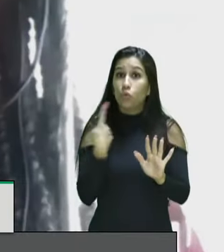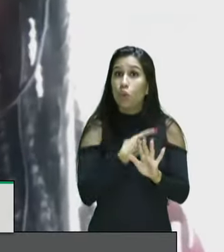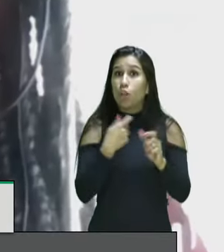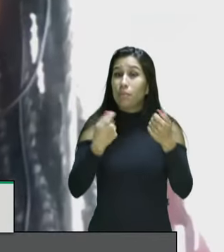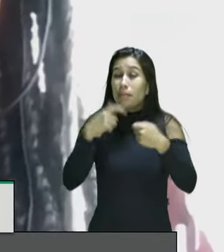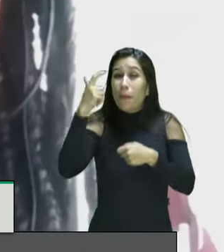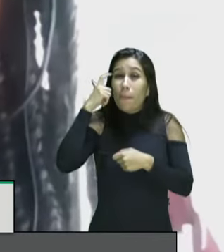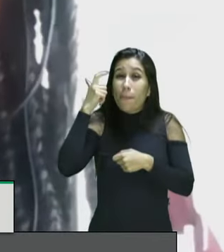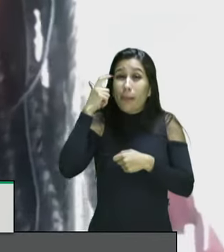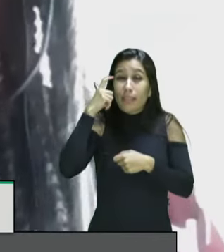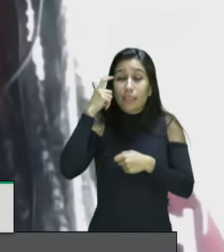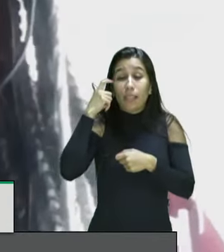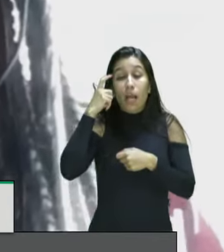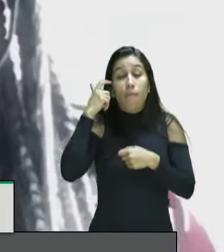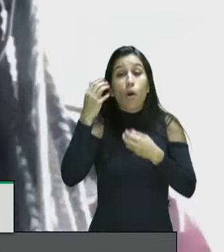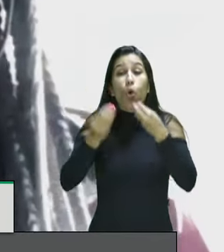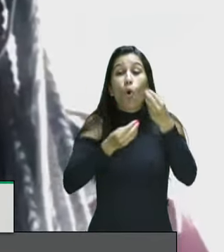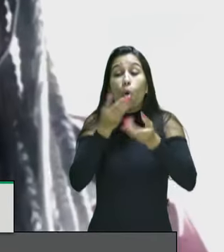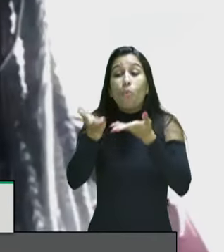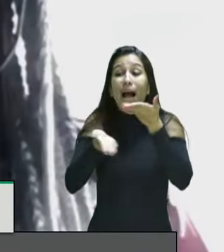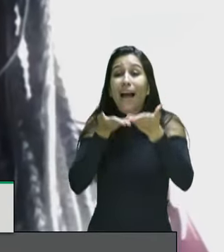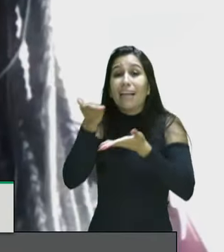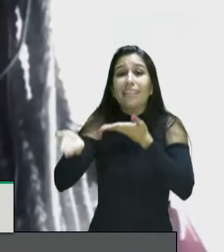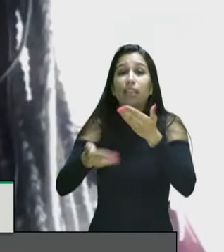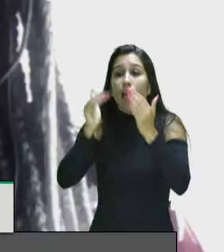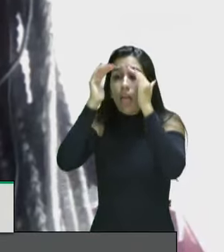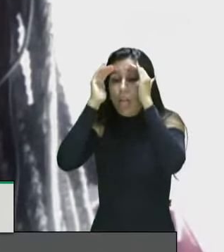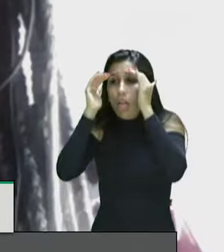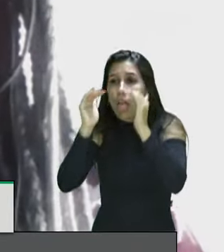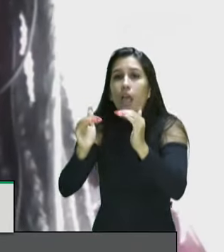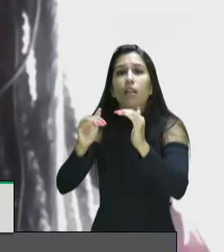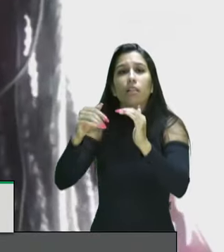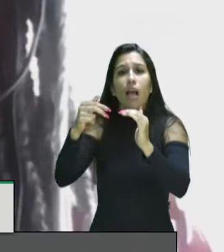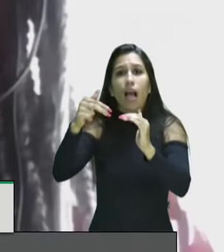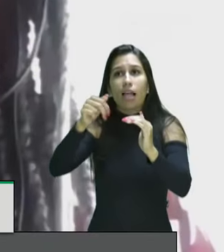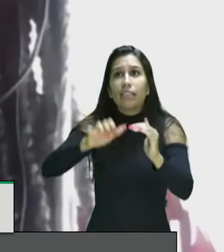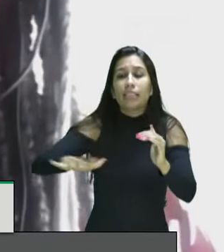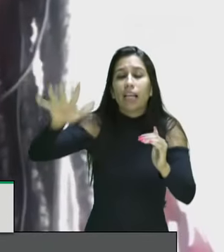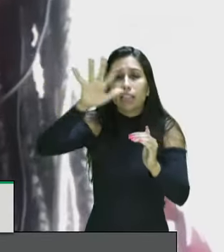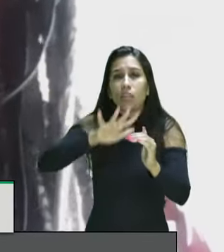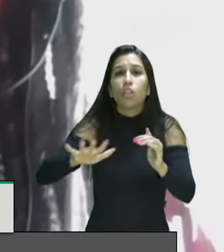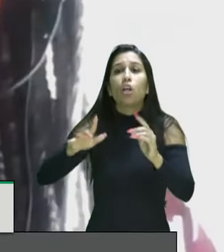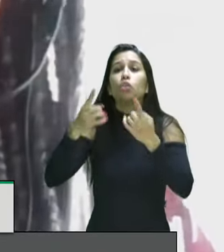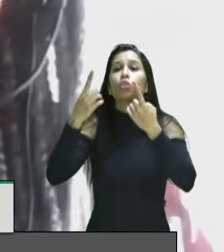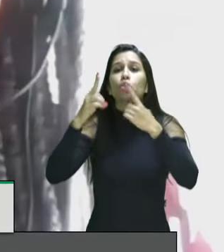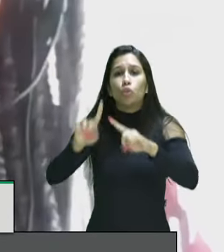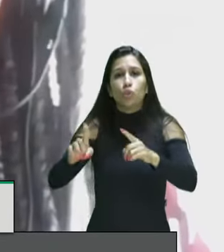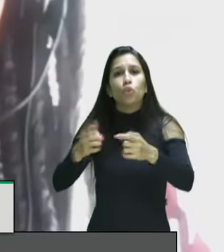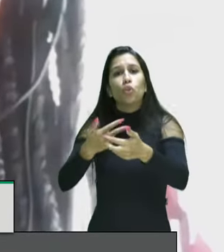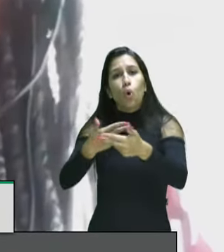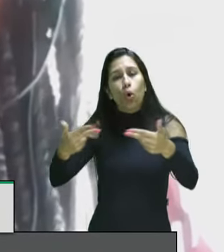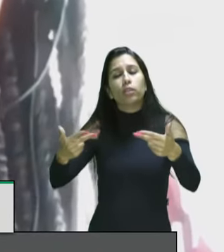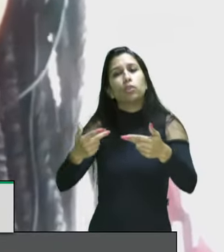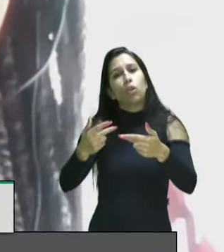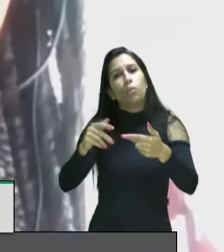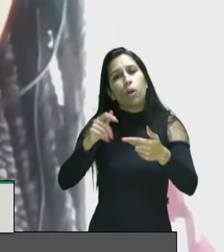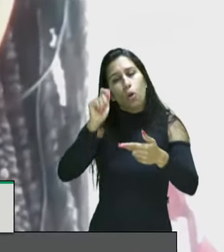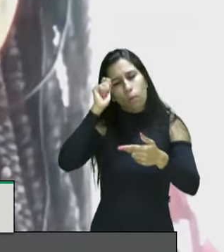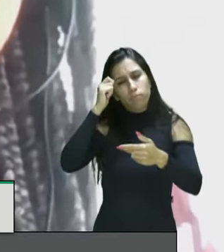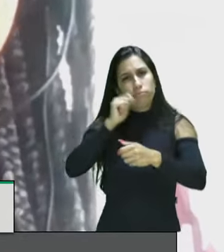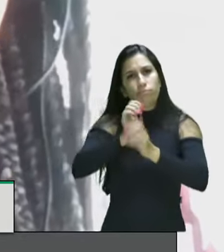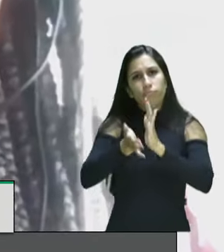holística para tentar atender as recomendações internacionais da ONU que se referem ao enfrentamento ao racismo e temos que nos colocar contra